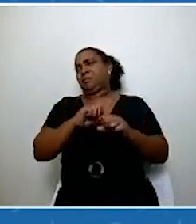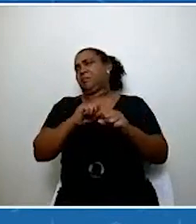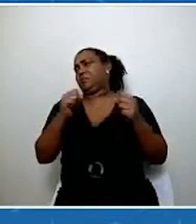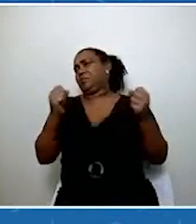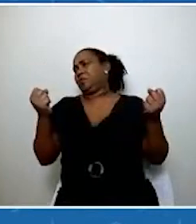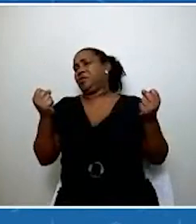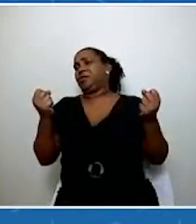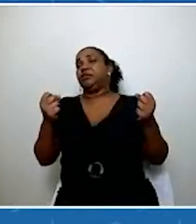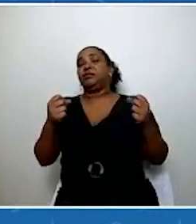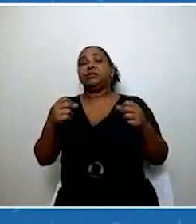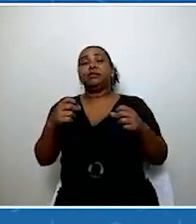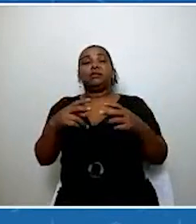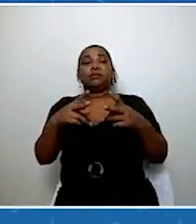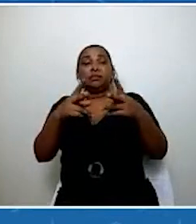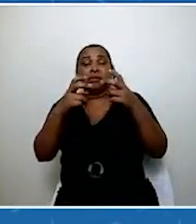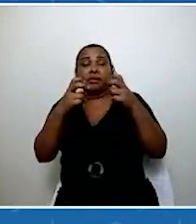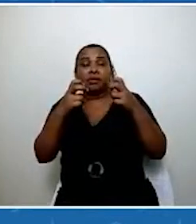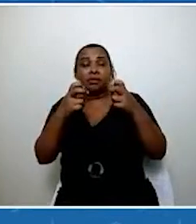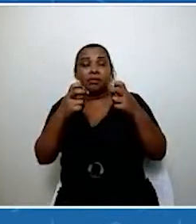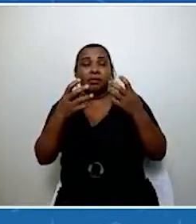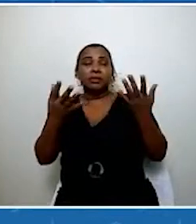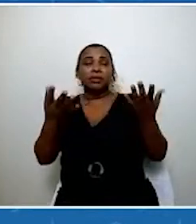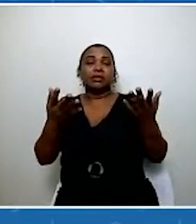perspectiva do retorno de todo mundo